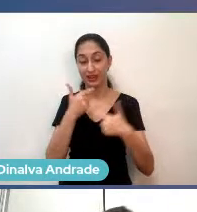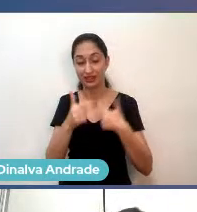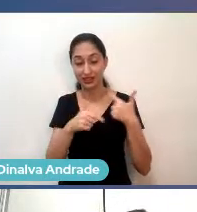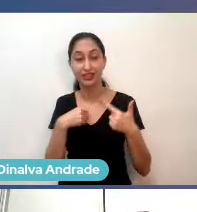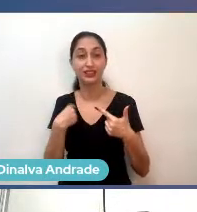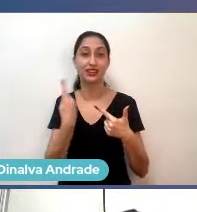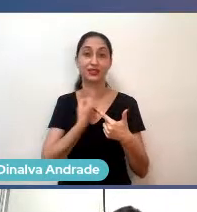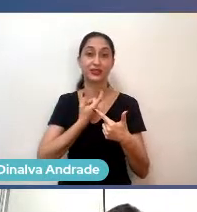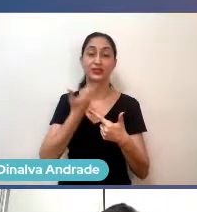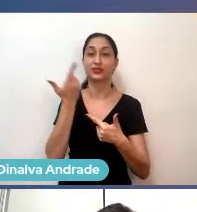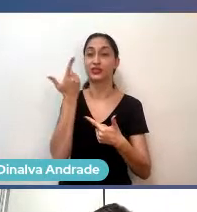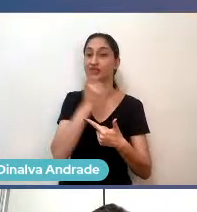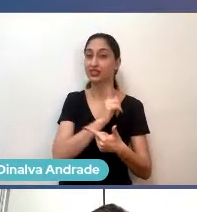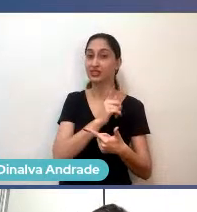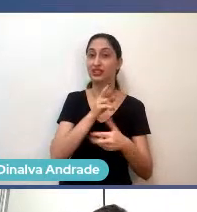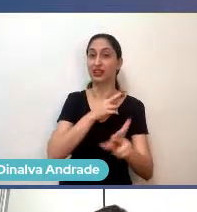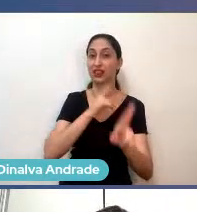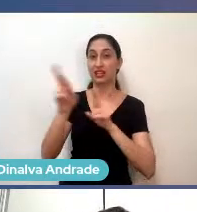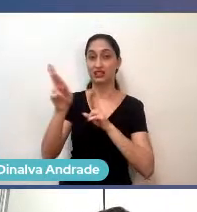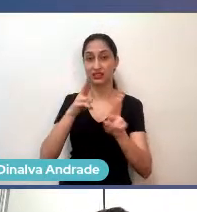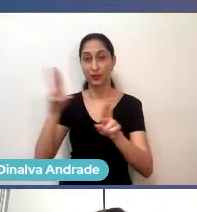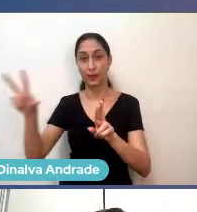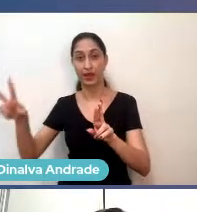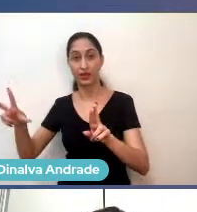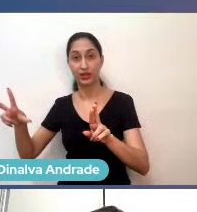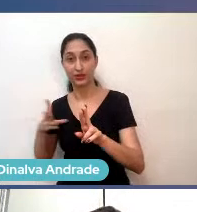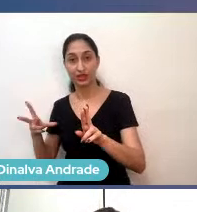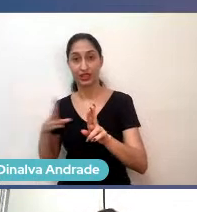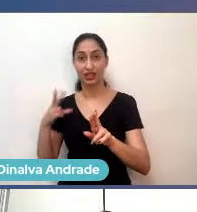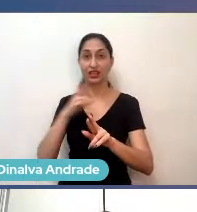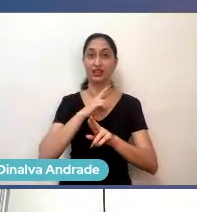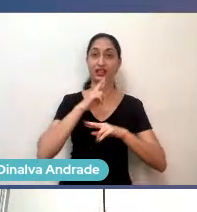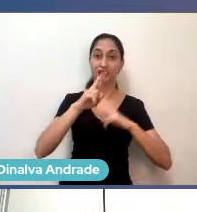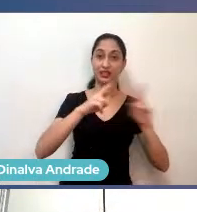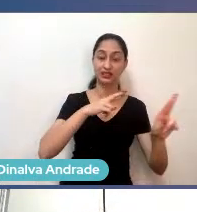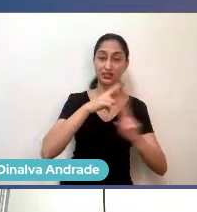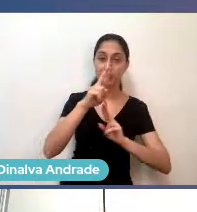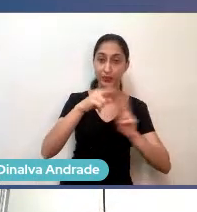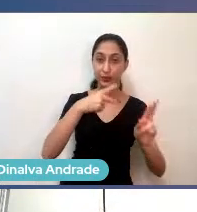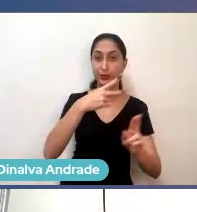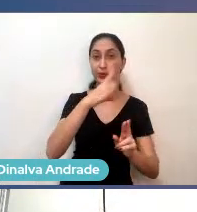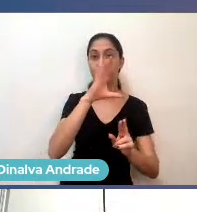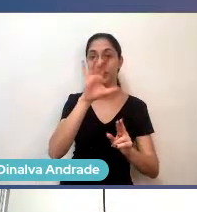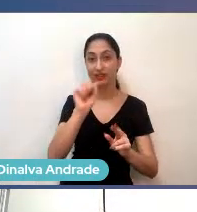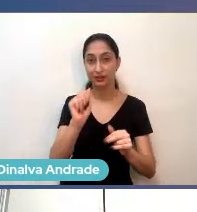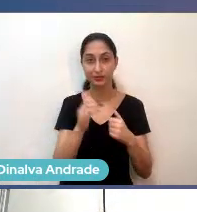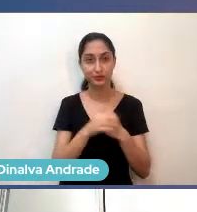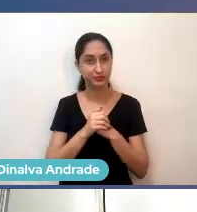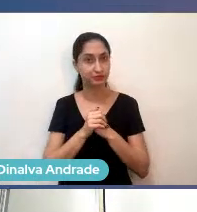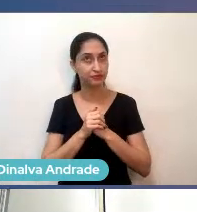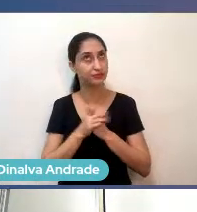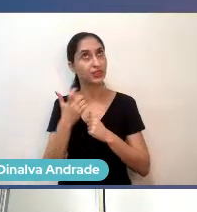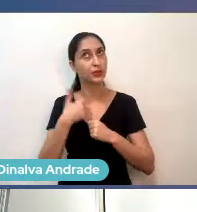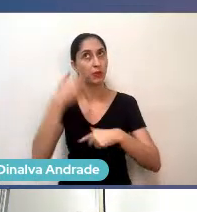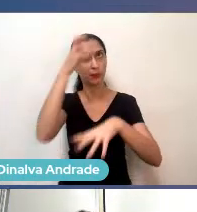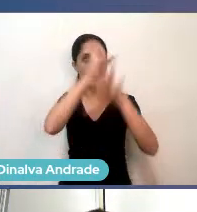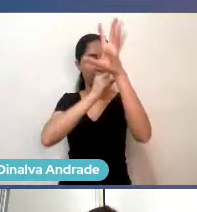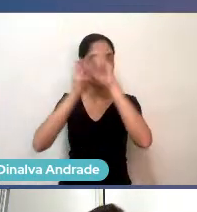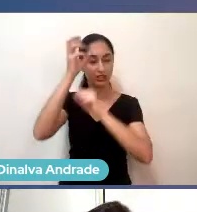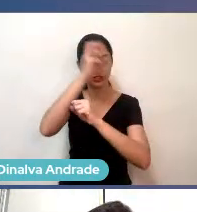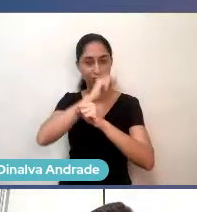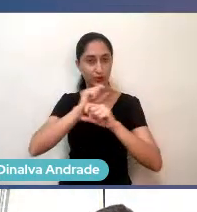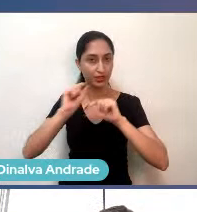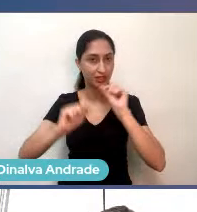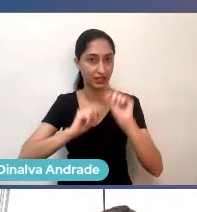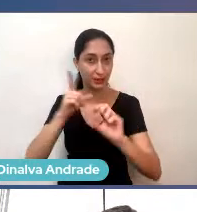a pública, começou a atender a privada, e o que foi que deu para aprender nessa jornada toda, que empreender, no